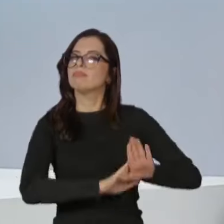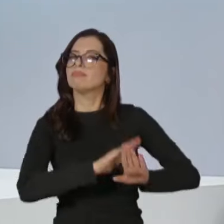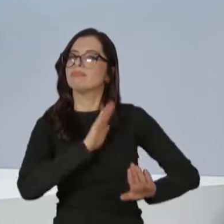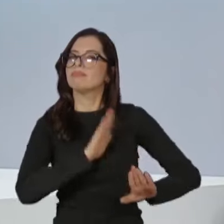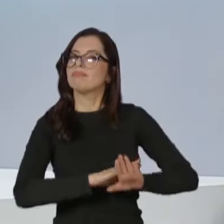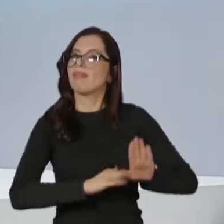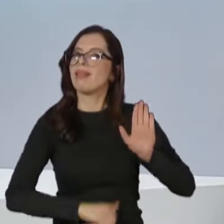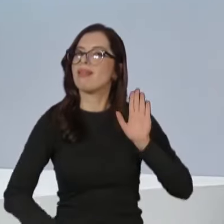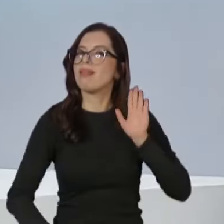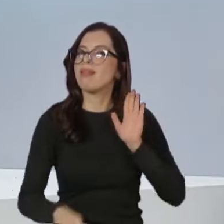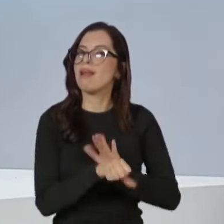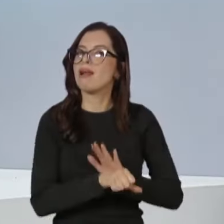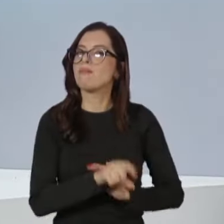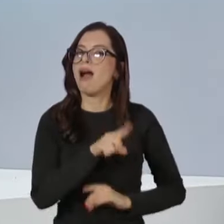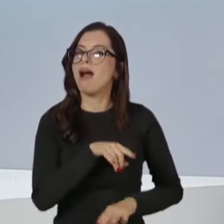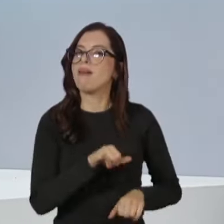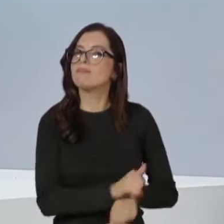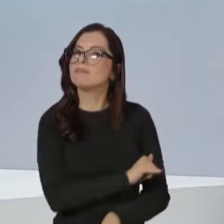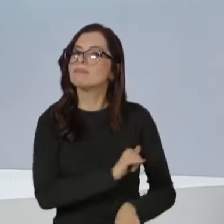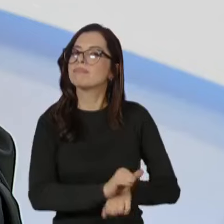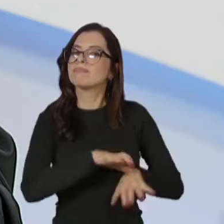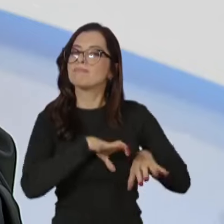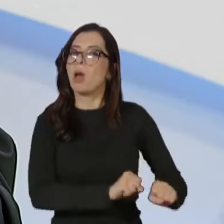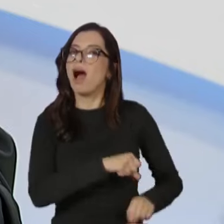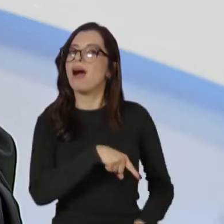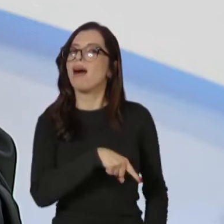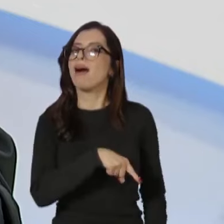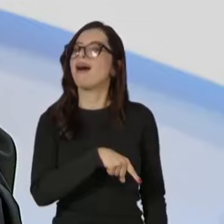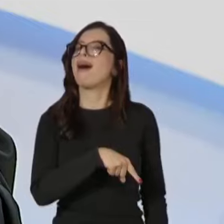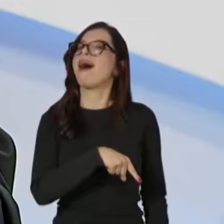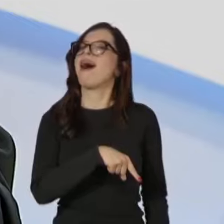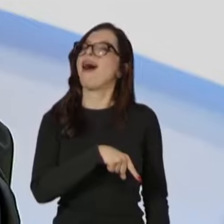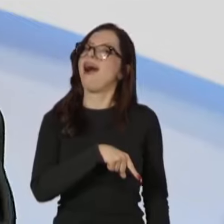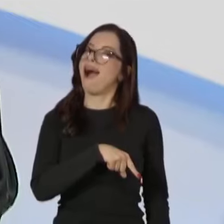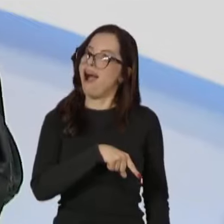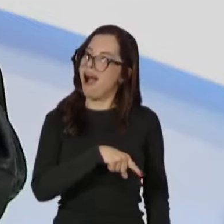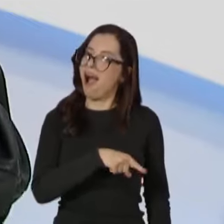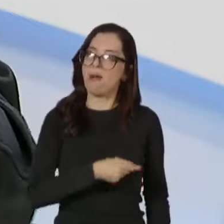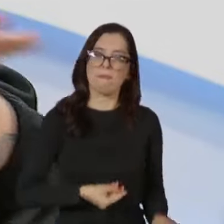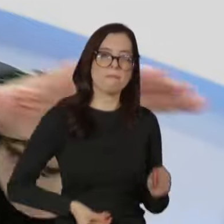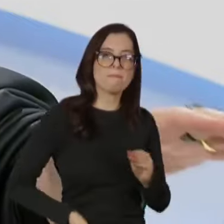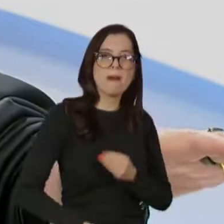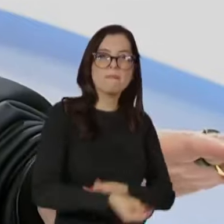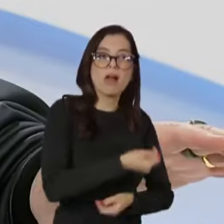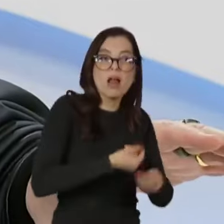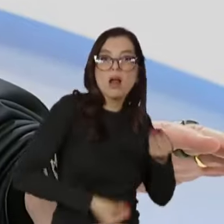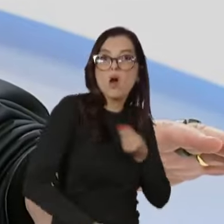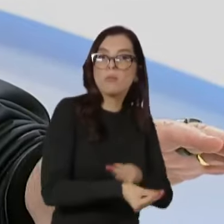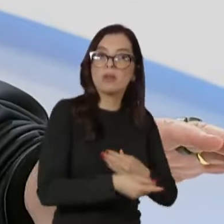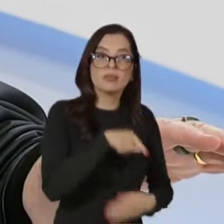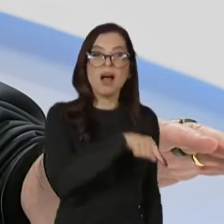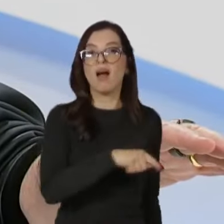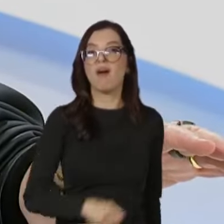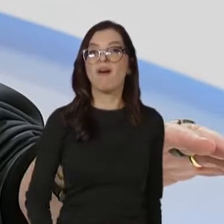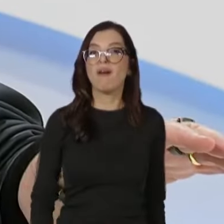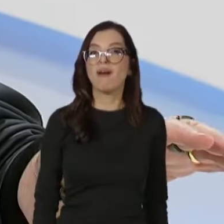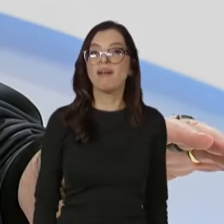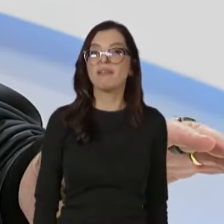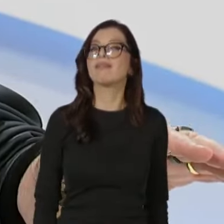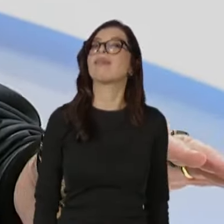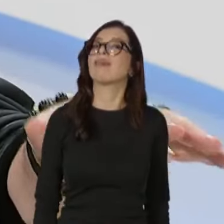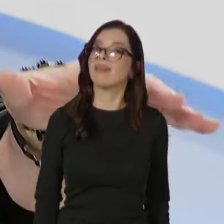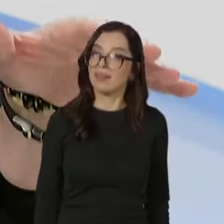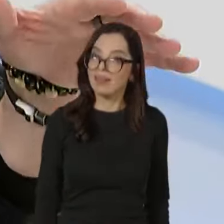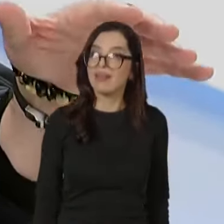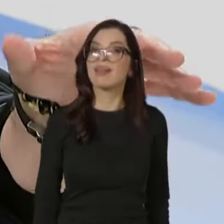através de laranjas, como esse cara, para lavar dinheiro depois que eles mandam parar o comércio de droga no